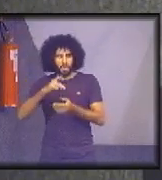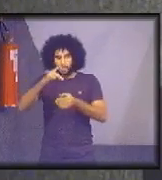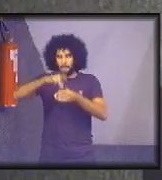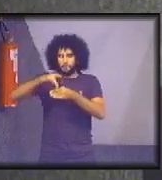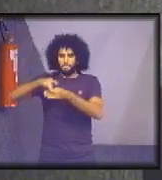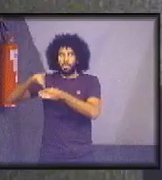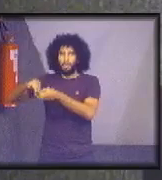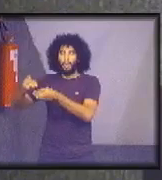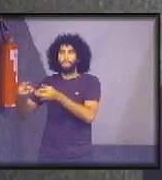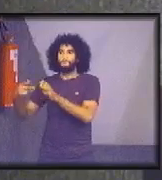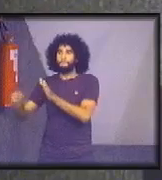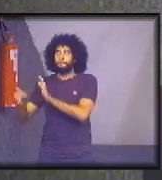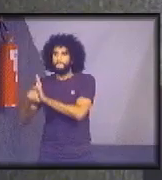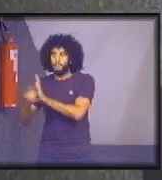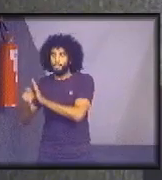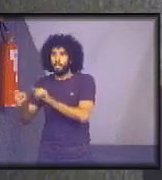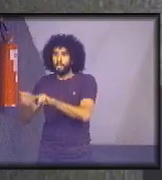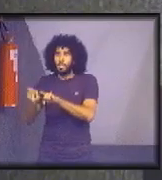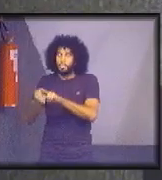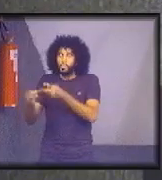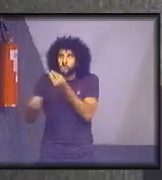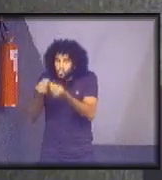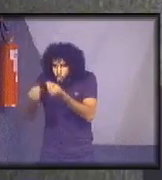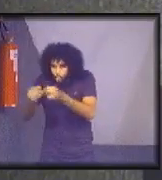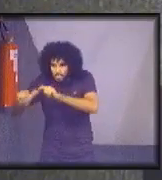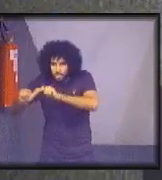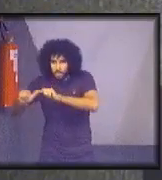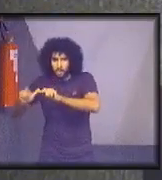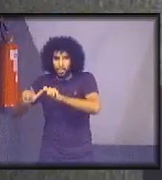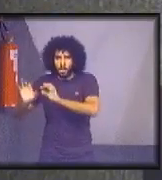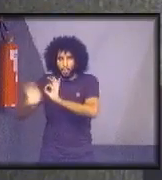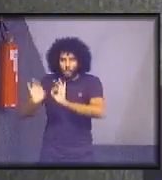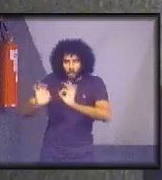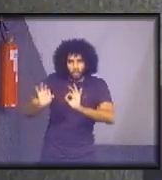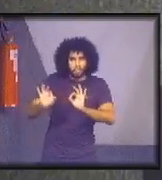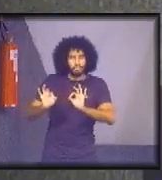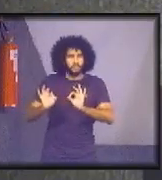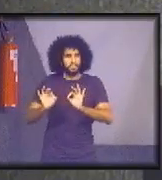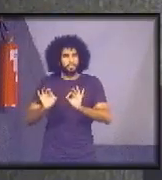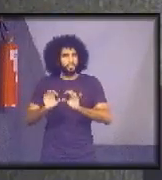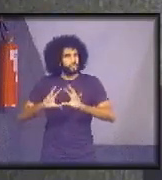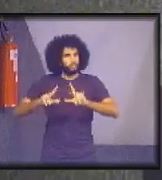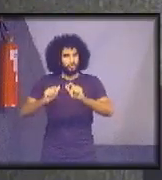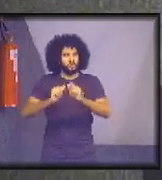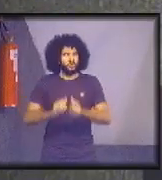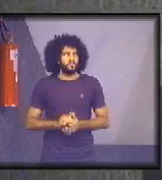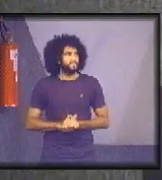na questão de mão de obra para a abertura de covas, para a preparação do solo para plantio e tudo mais.